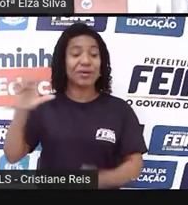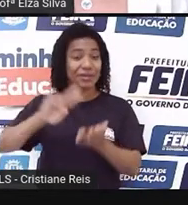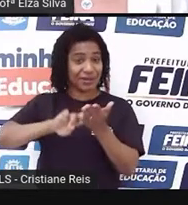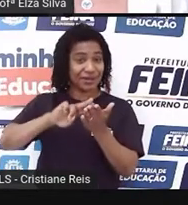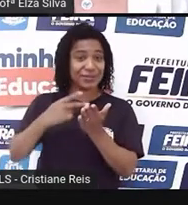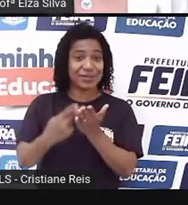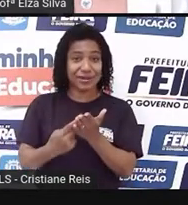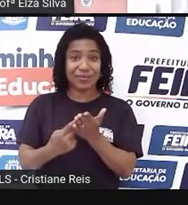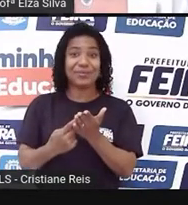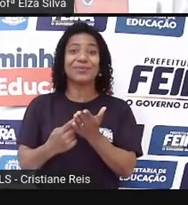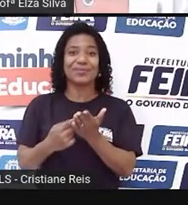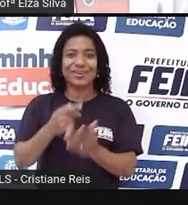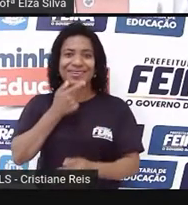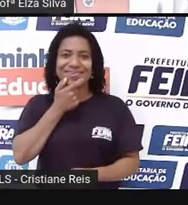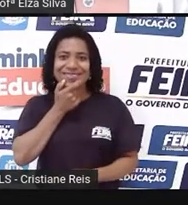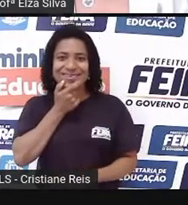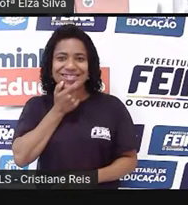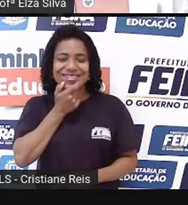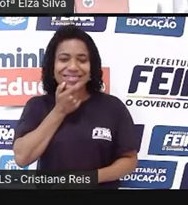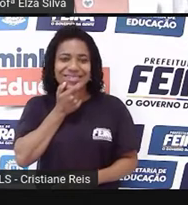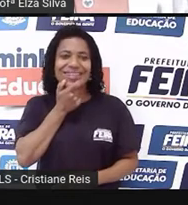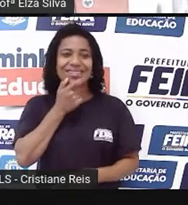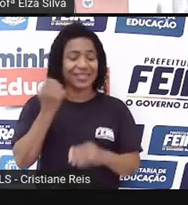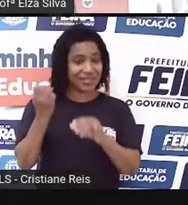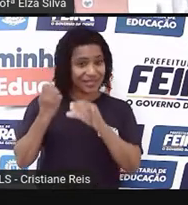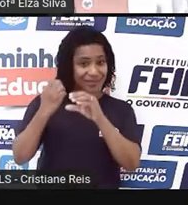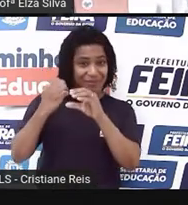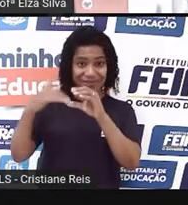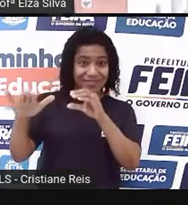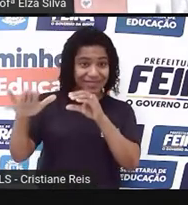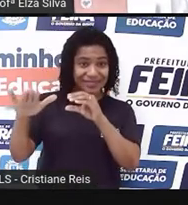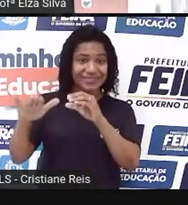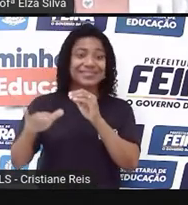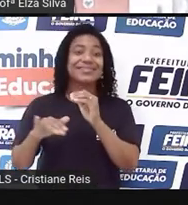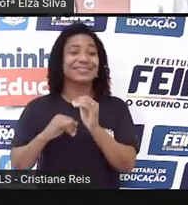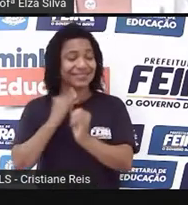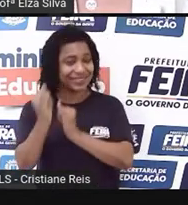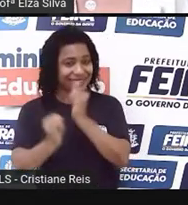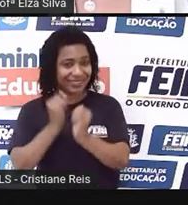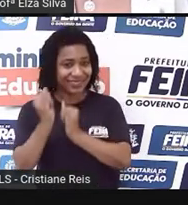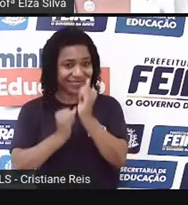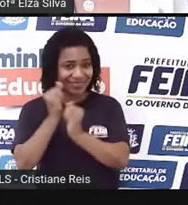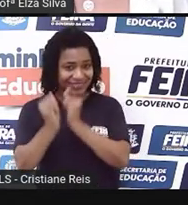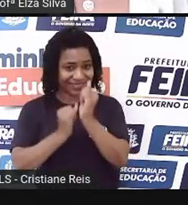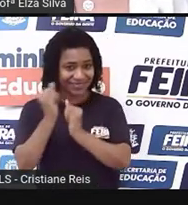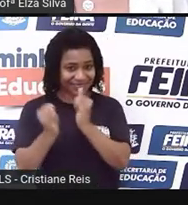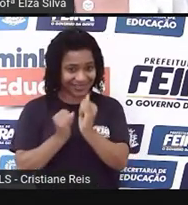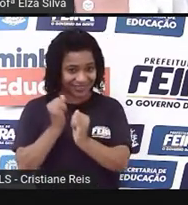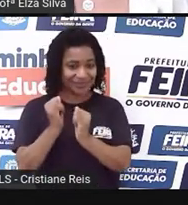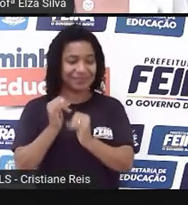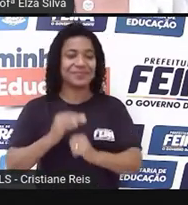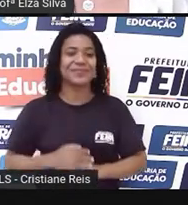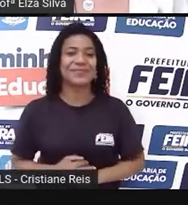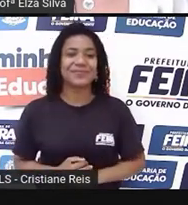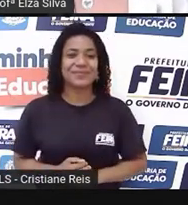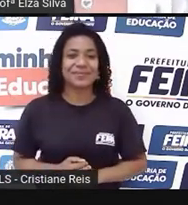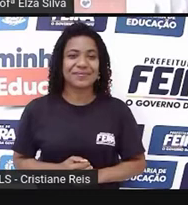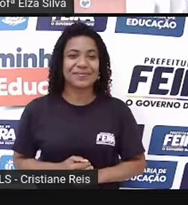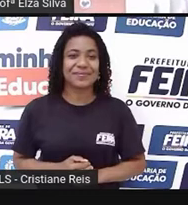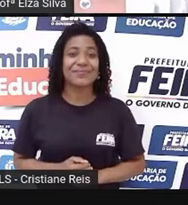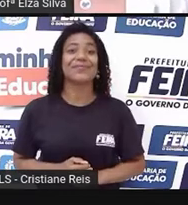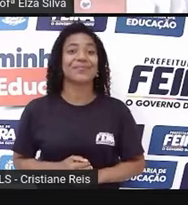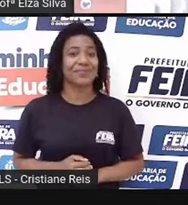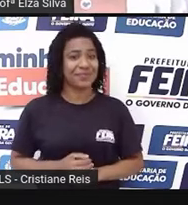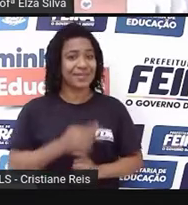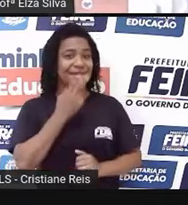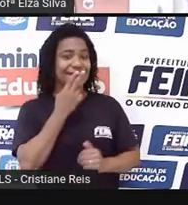mail, os e-mails são mensagens eletrônicas enviadas por meio da internet. A